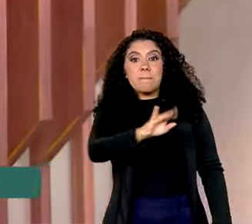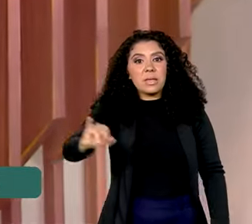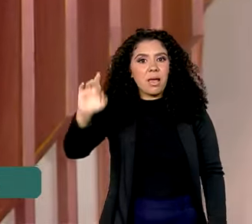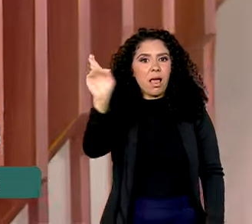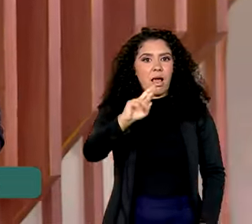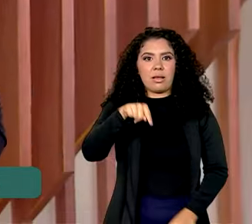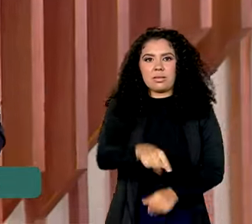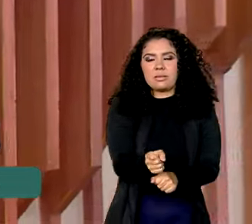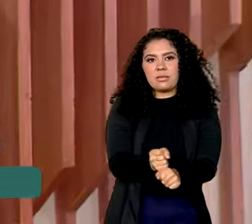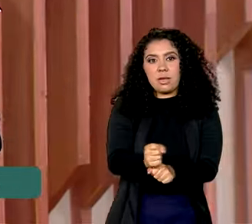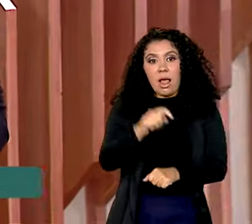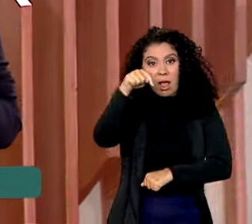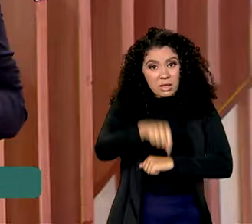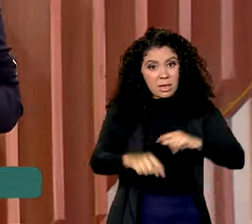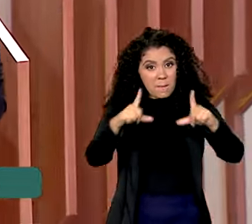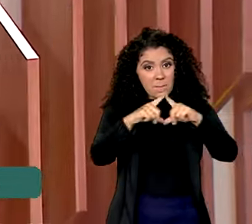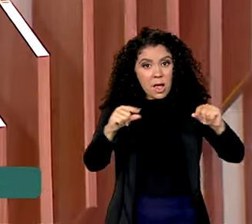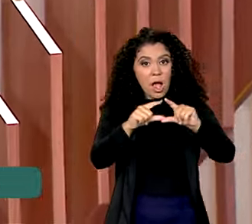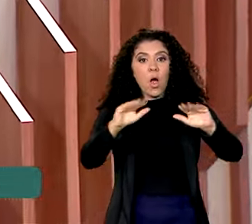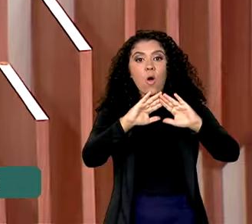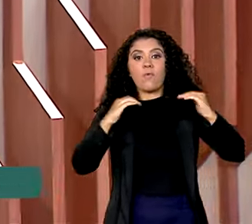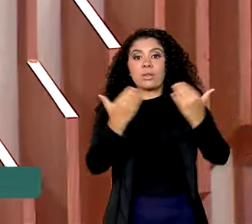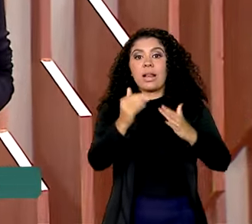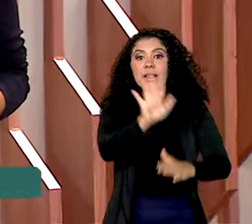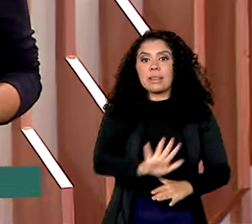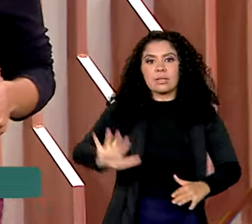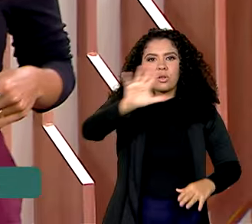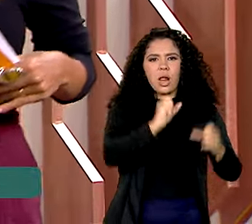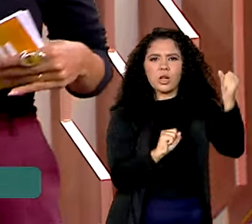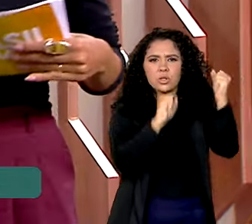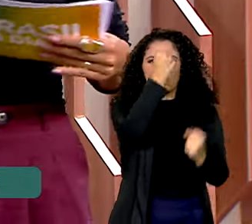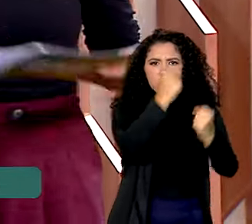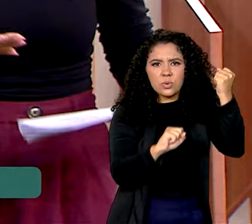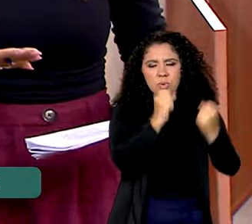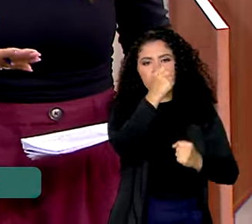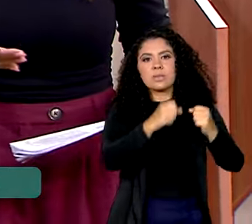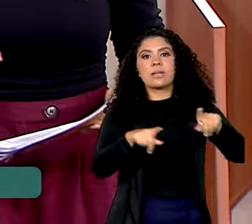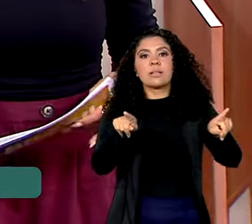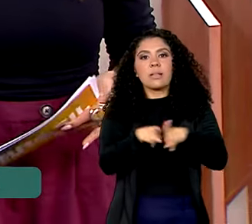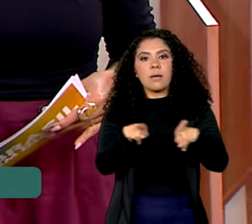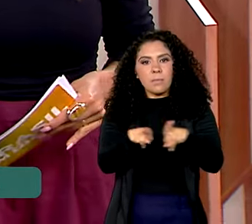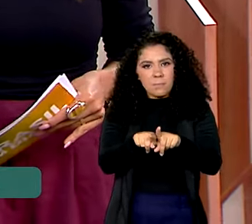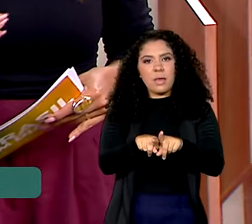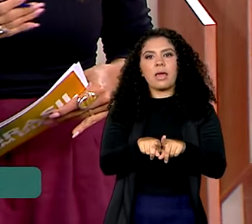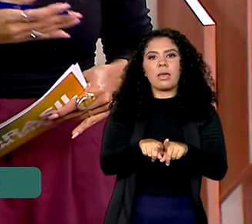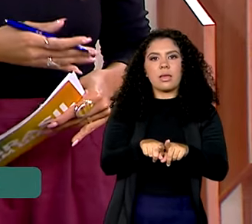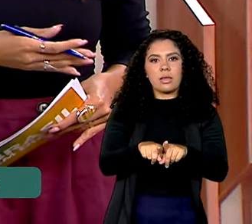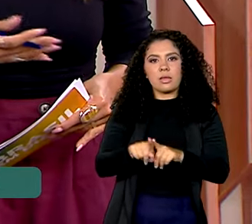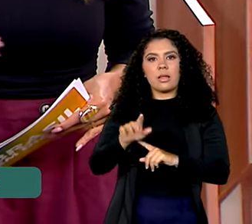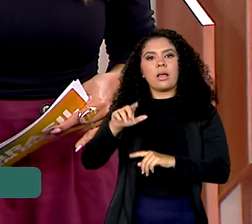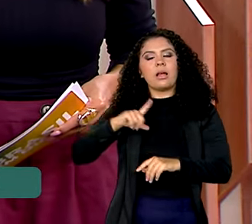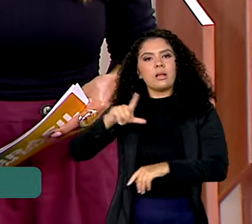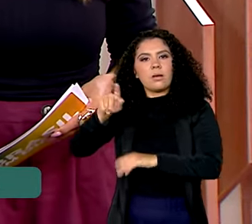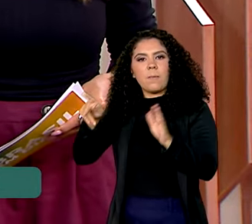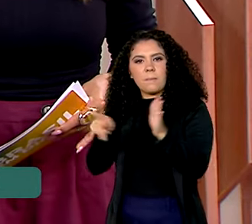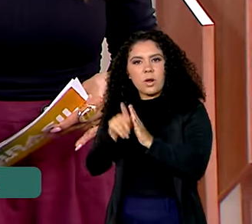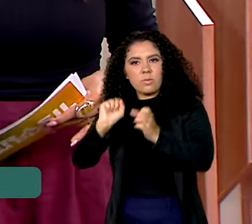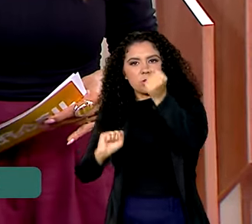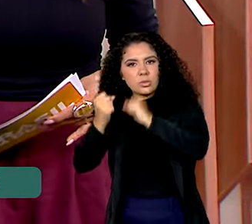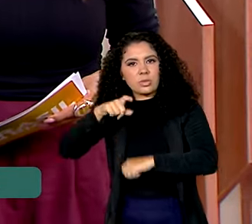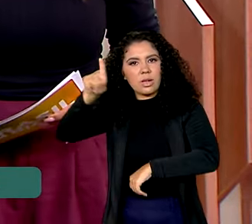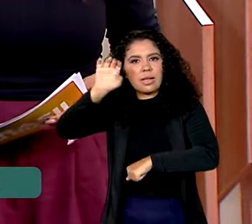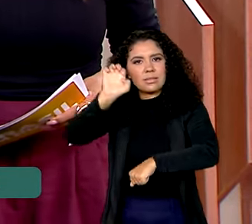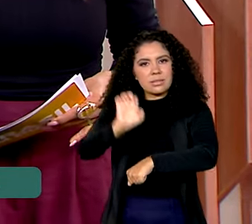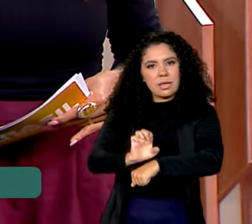Aqui em Brasília, a Confederação Nacional da Indústria e as Federações das Indústrias do Rio de Janeiro e de São Paulo